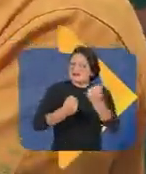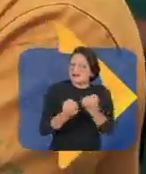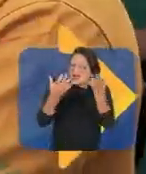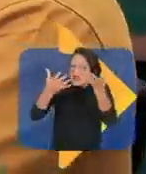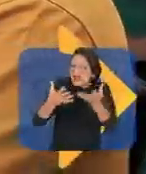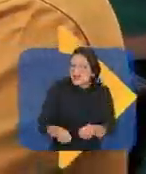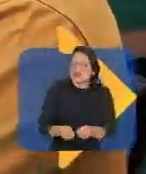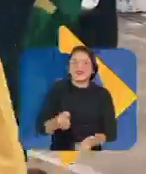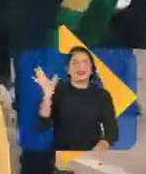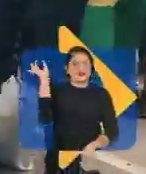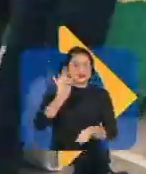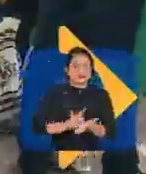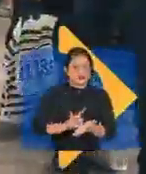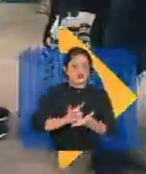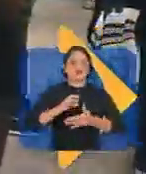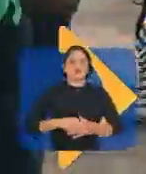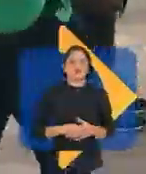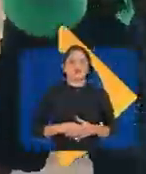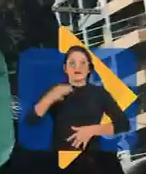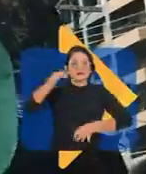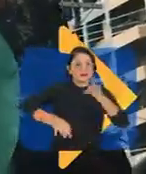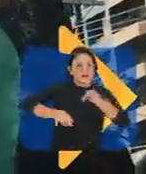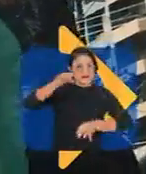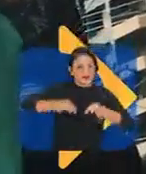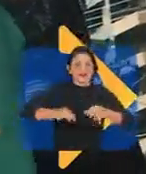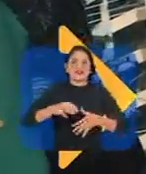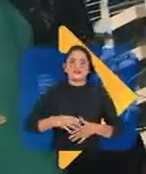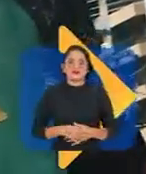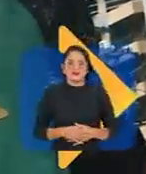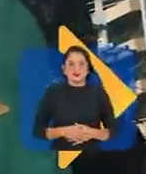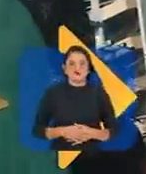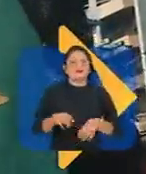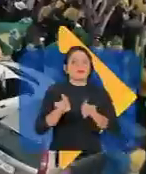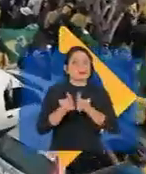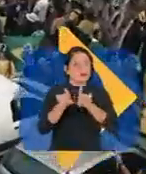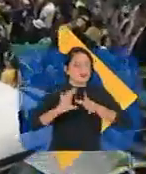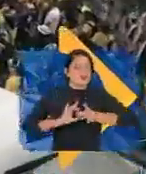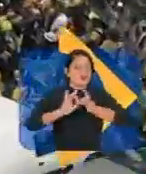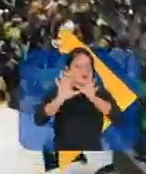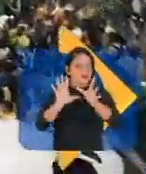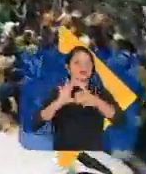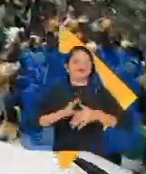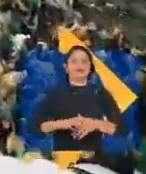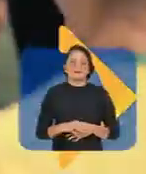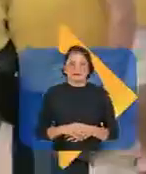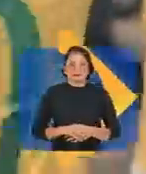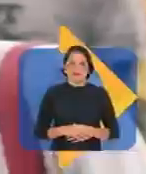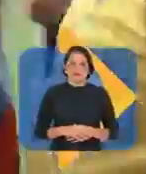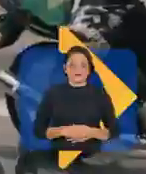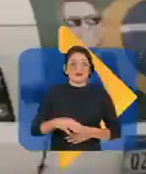seu compromisso com a verdade, a justiça e a liberdade.